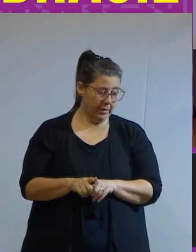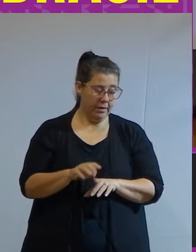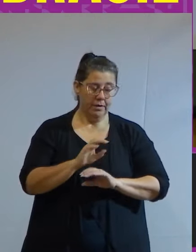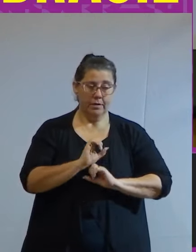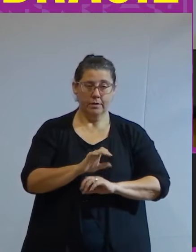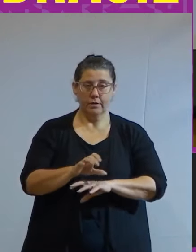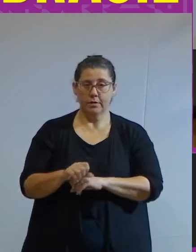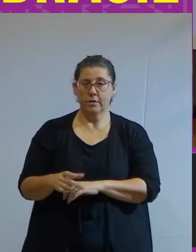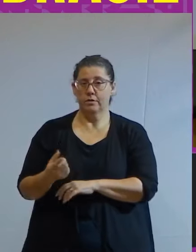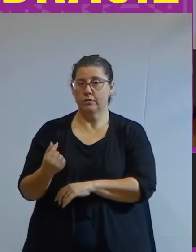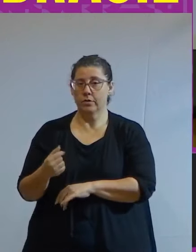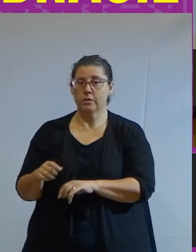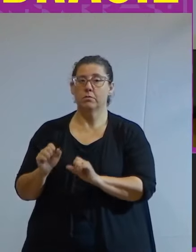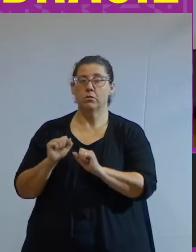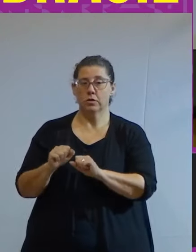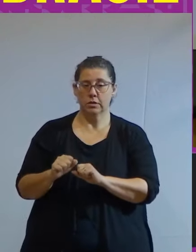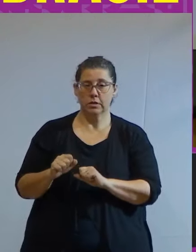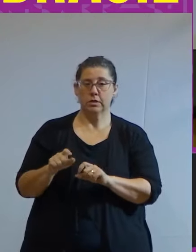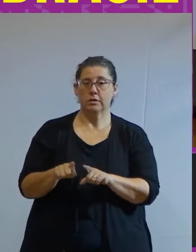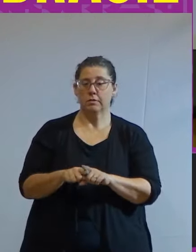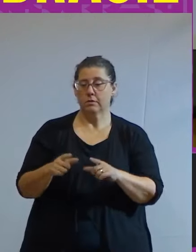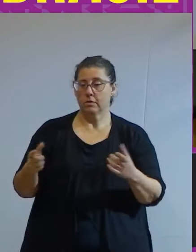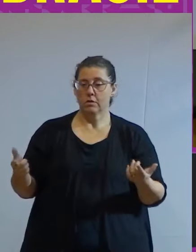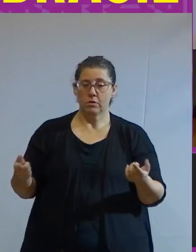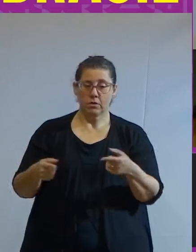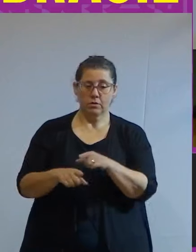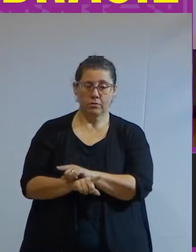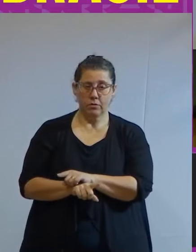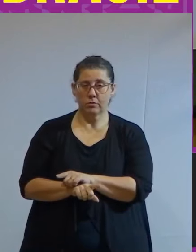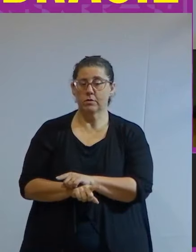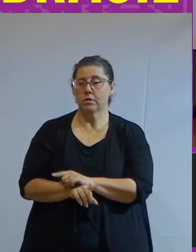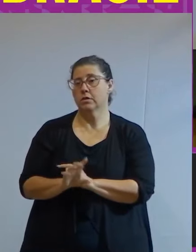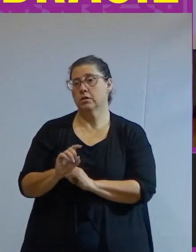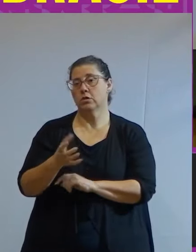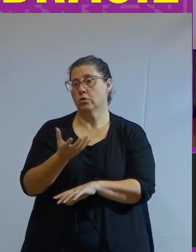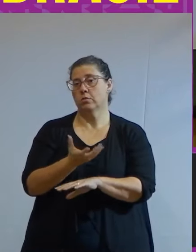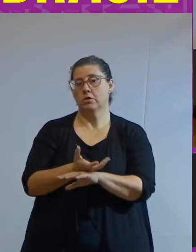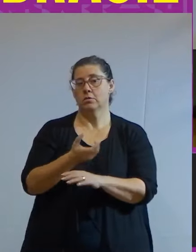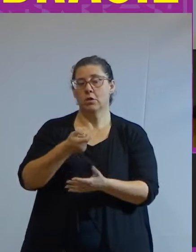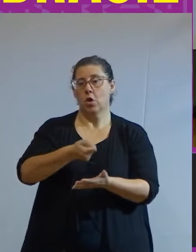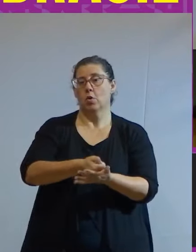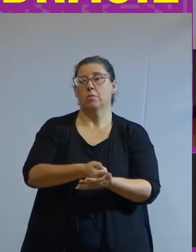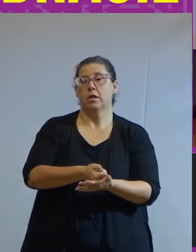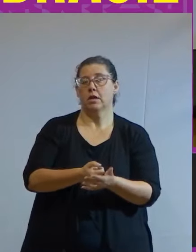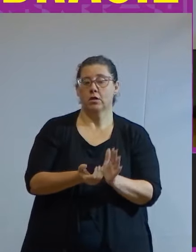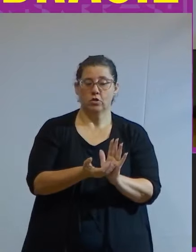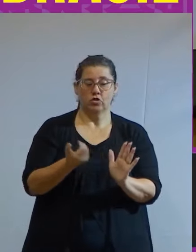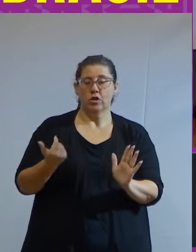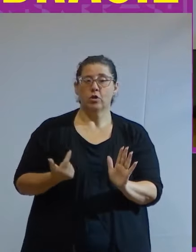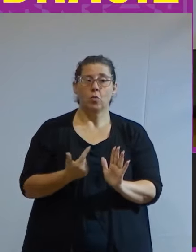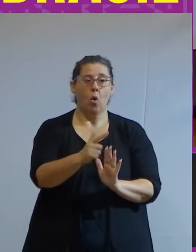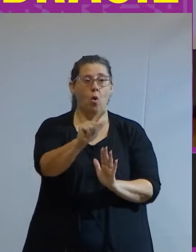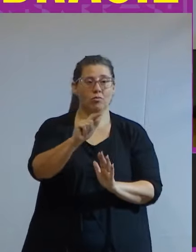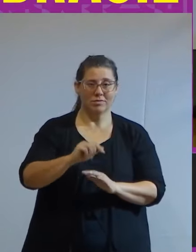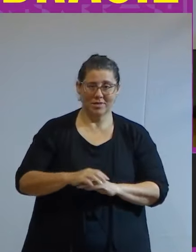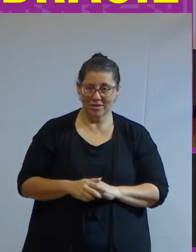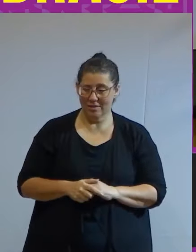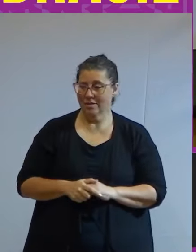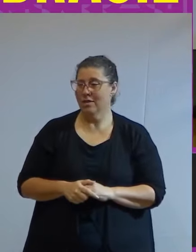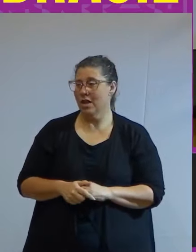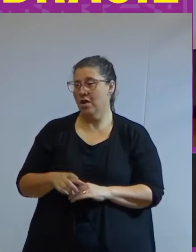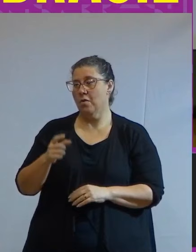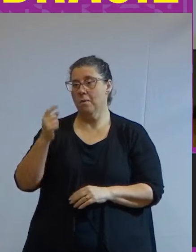educação financeira nas escolas poderia ser algo transversal e não uma disciplina obrigatória retirando outras são alguns